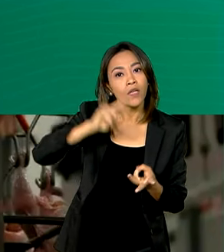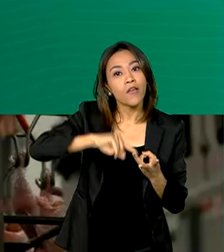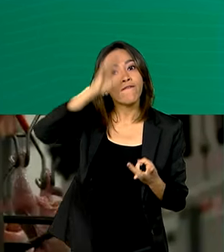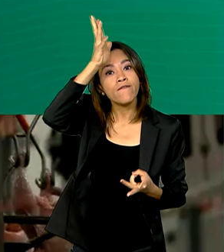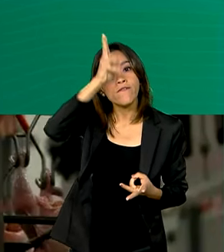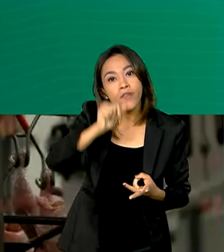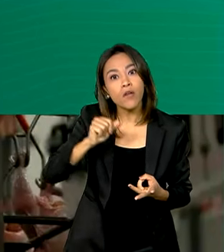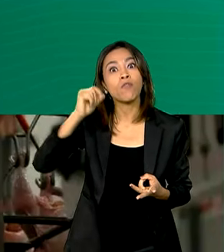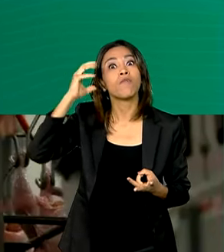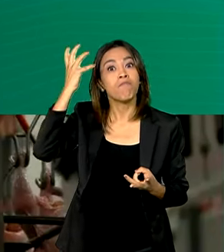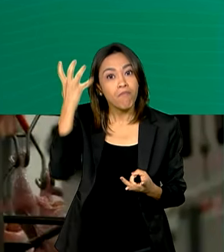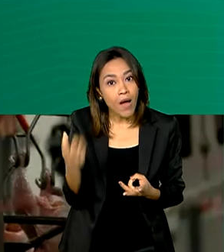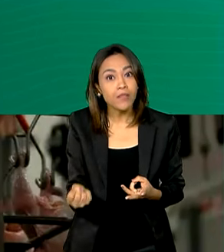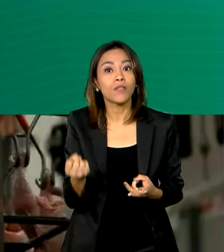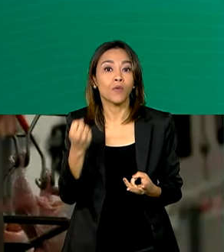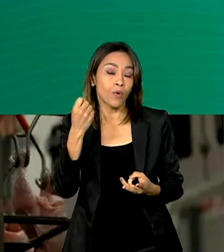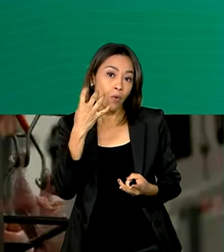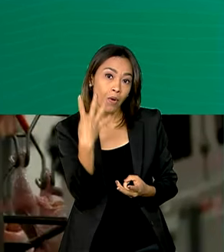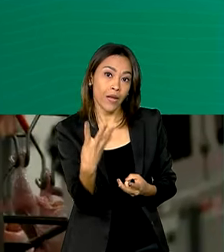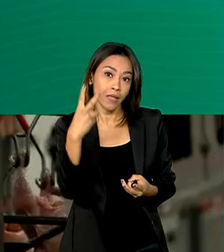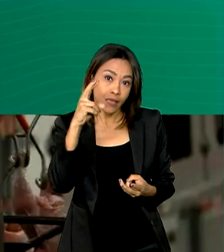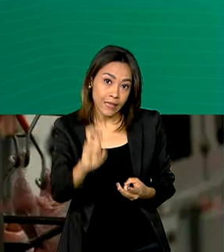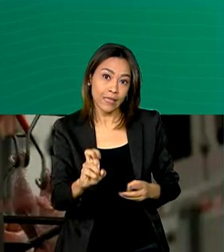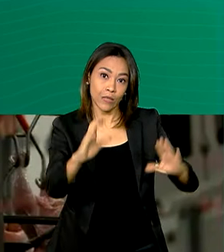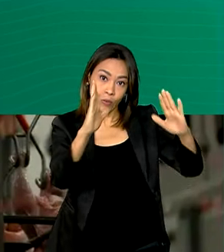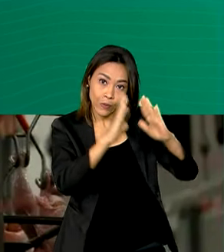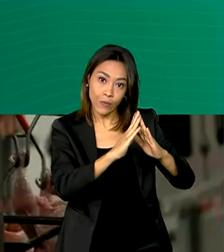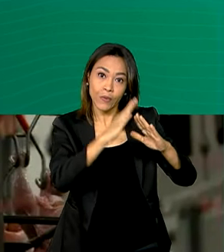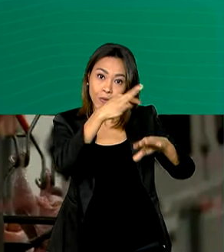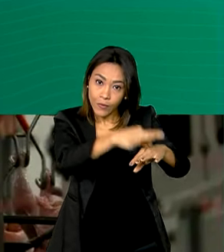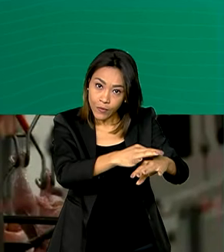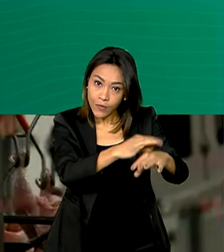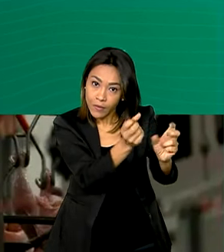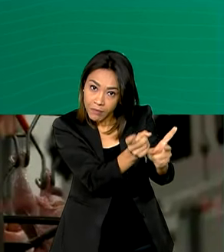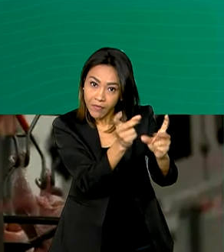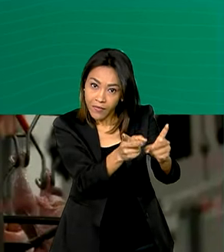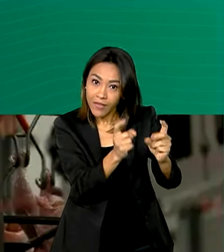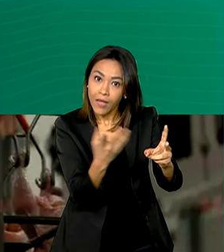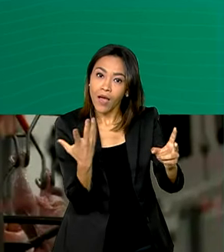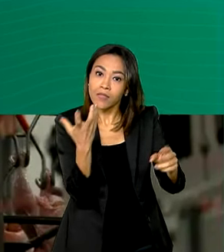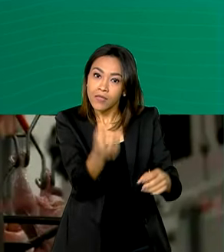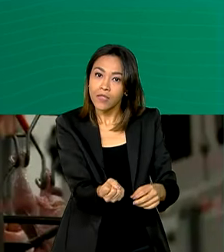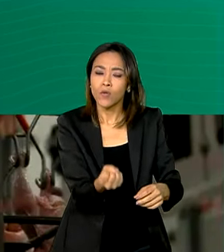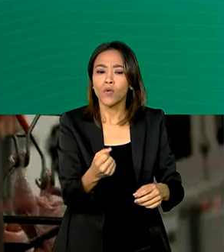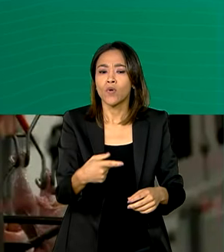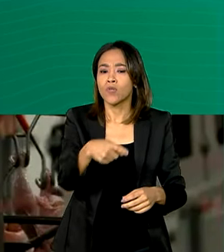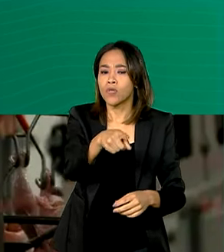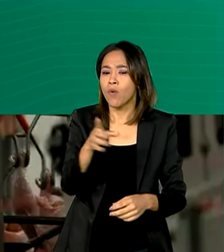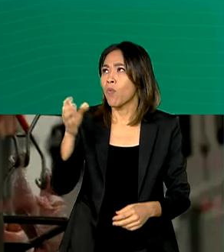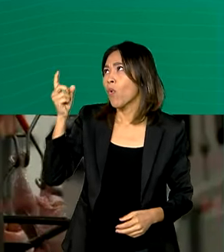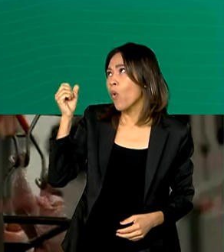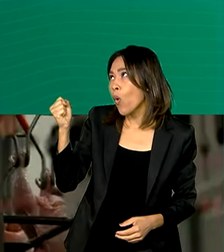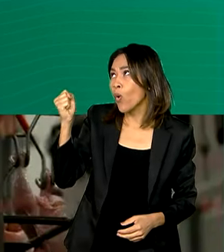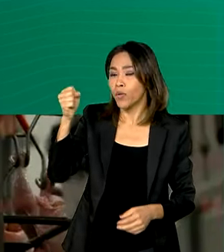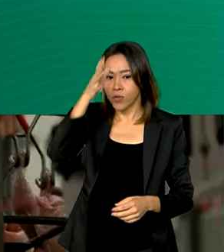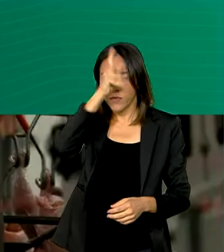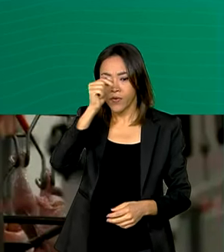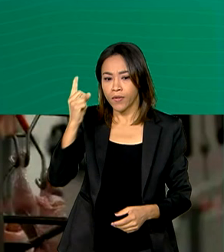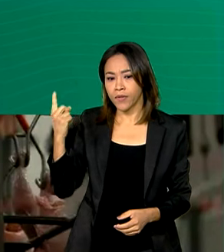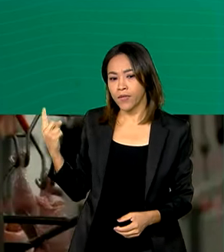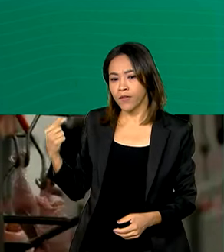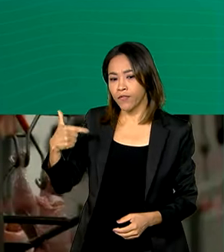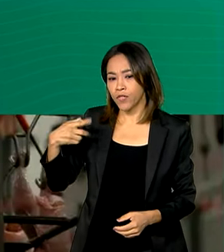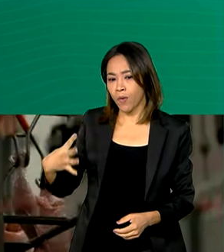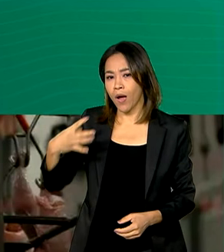habilitou mais 45 frigoríficos do Brasil para atender o mercado interno. São oito novas empresas de frango, 24 de